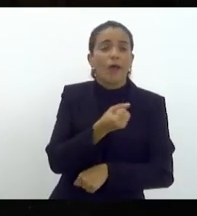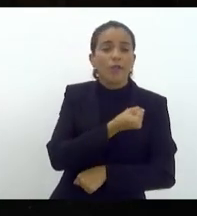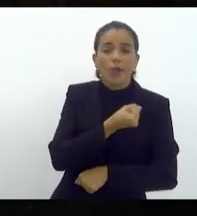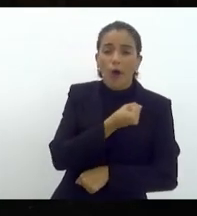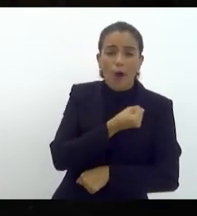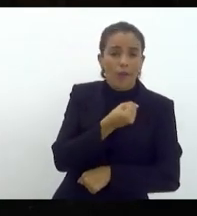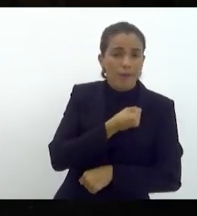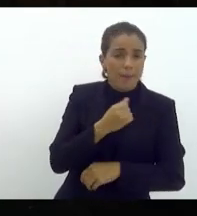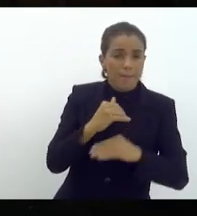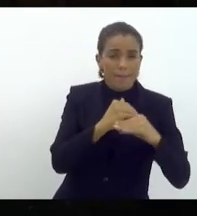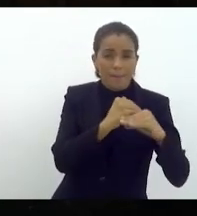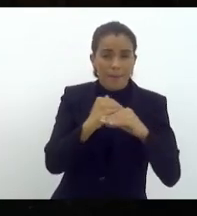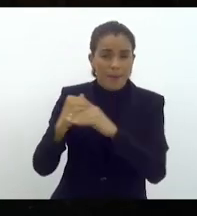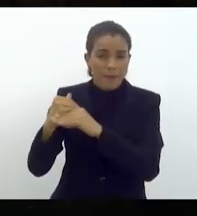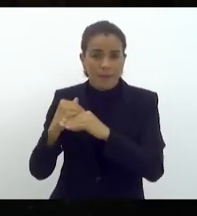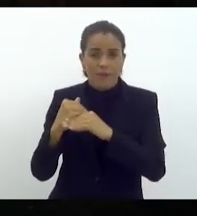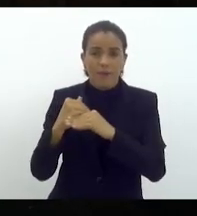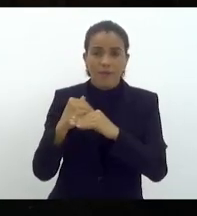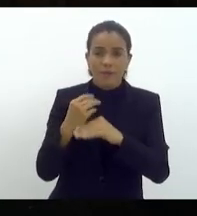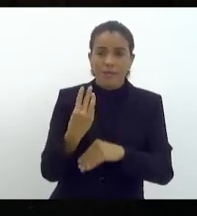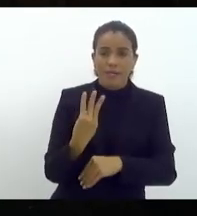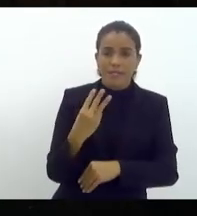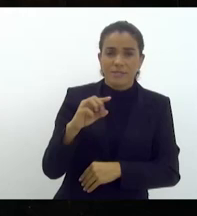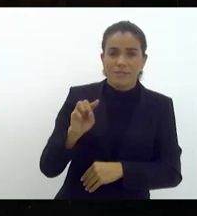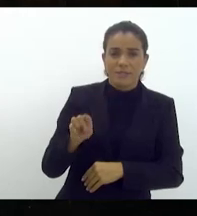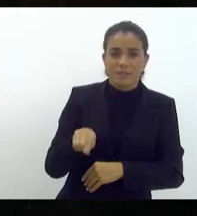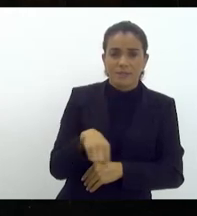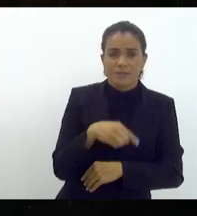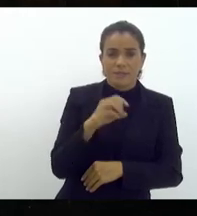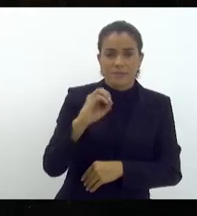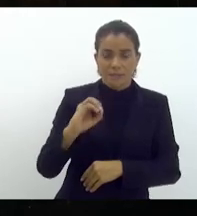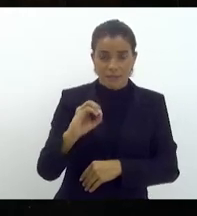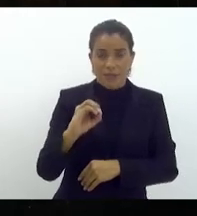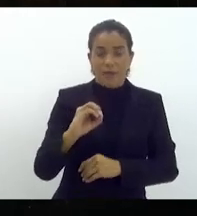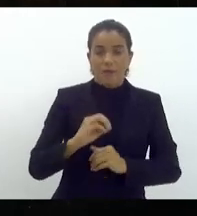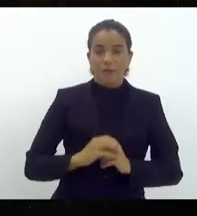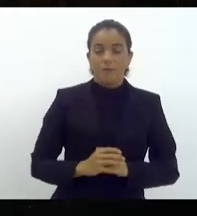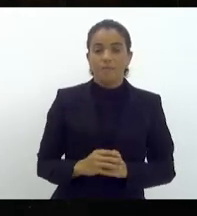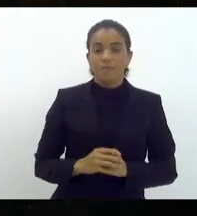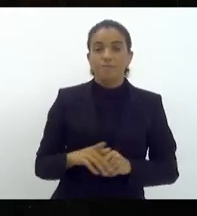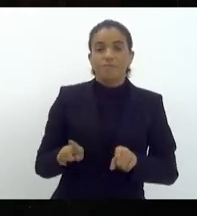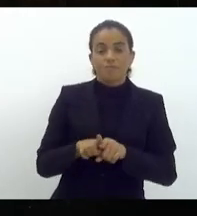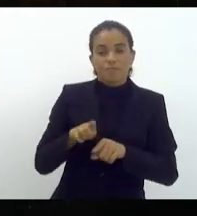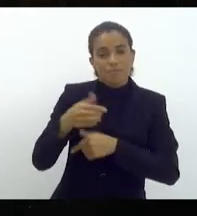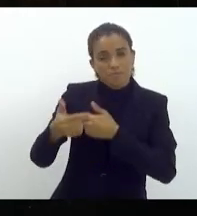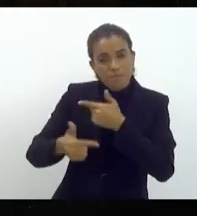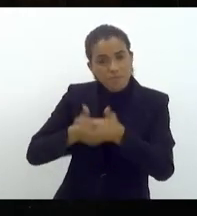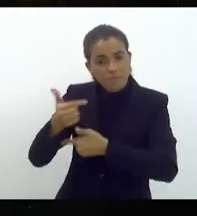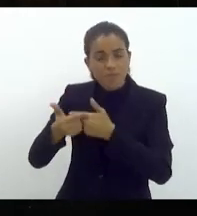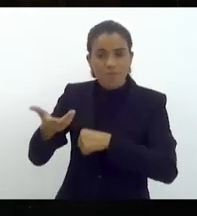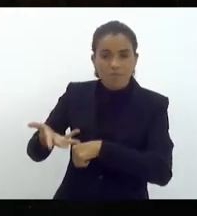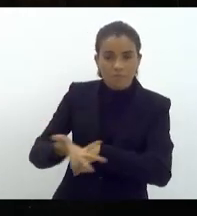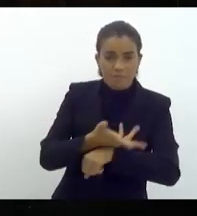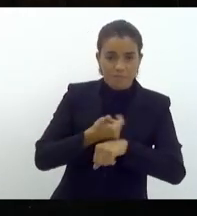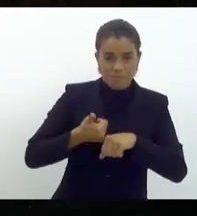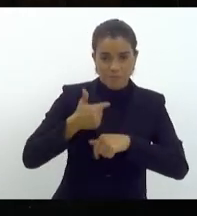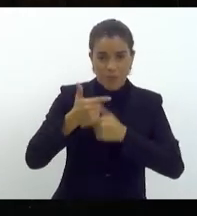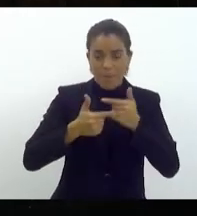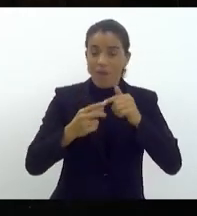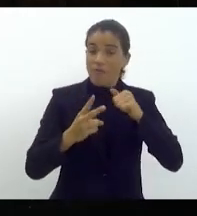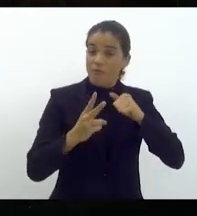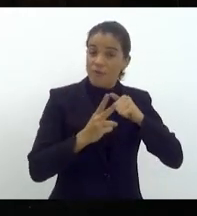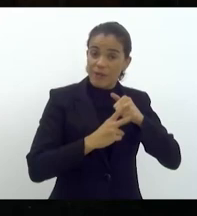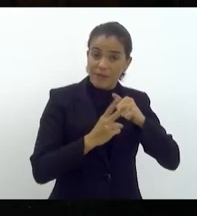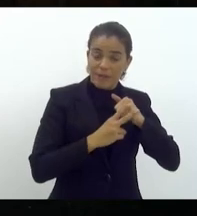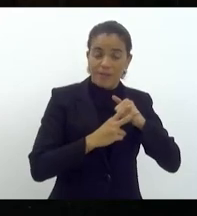3,0 no programa de avaliação e aperfeiçoamento de qualidade dos serviços veterinários oficiais,